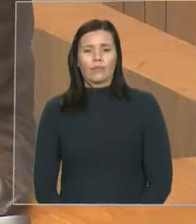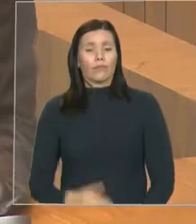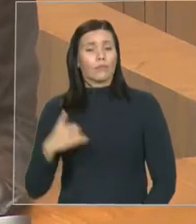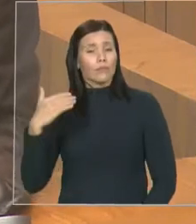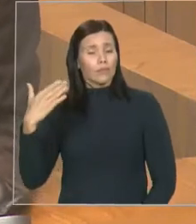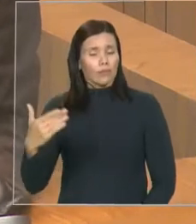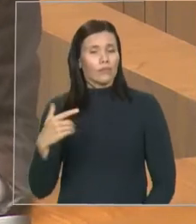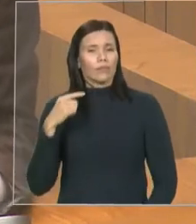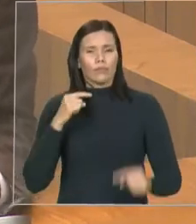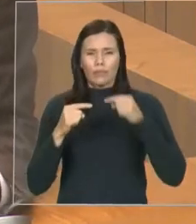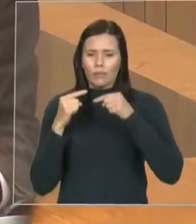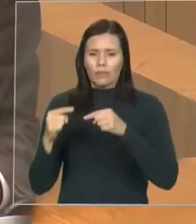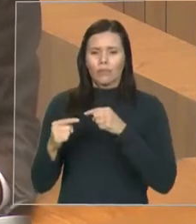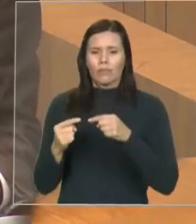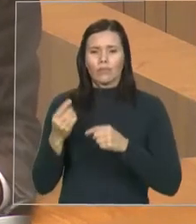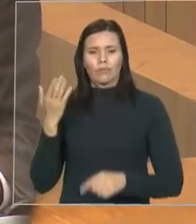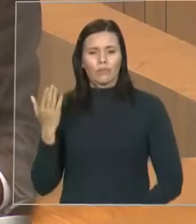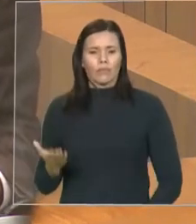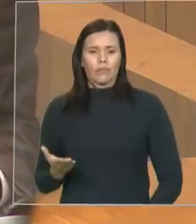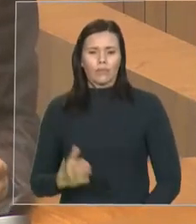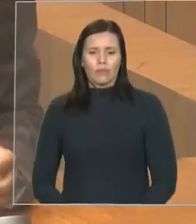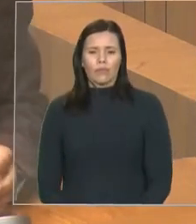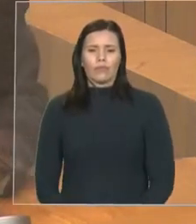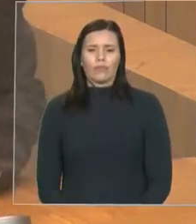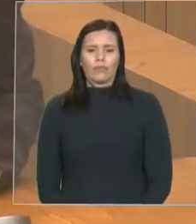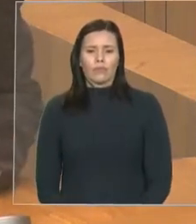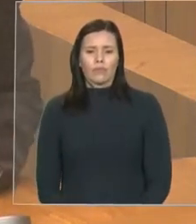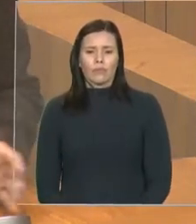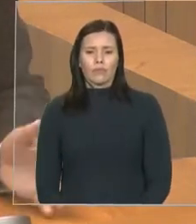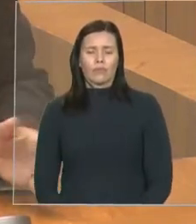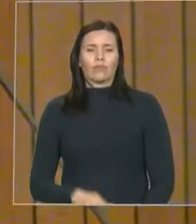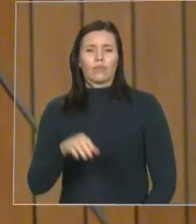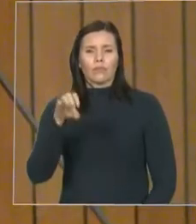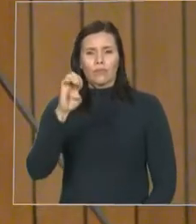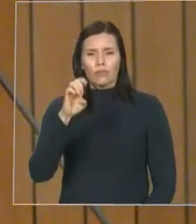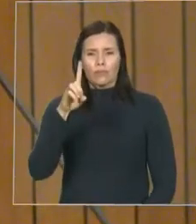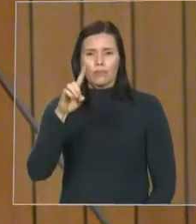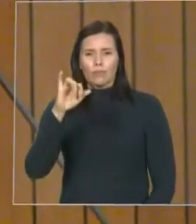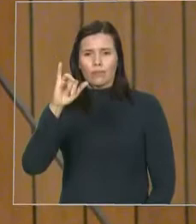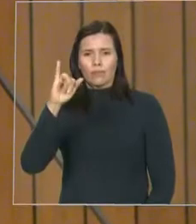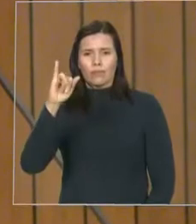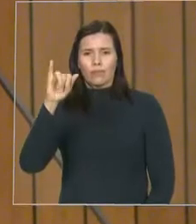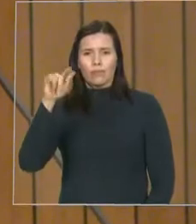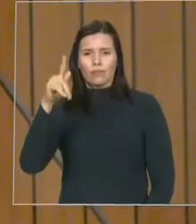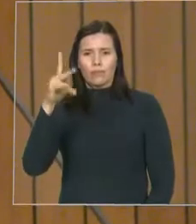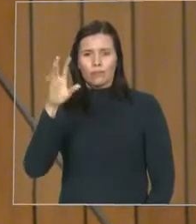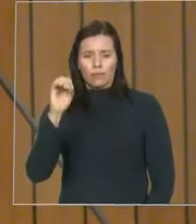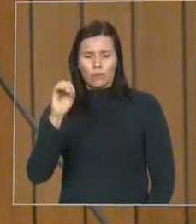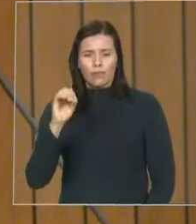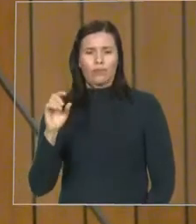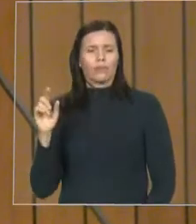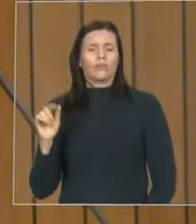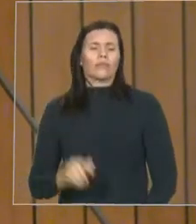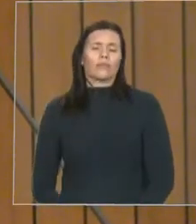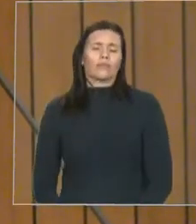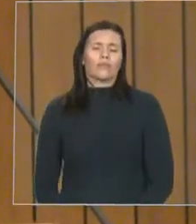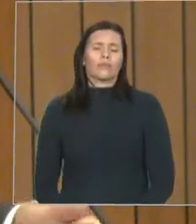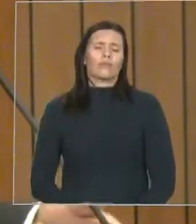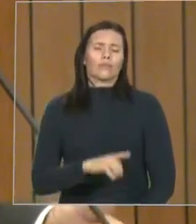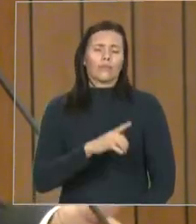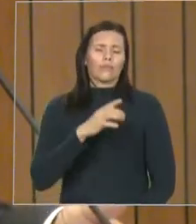com o candidato também ao governo do estado, Edinho Lobão, o governador Flavio Dino disse que ia dobrar o efetivo da Polícia Militar.